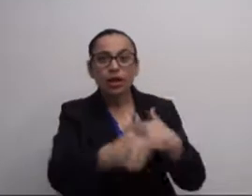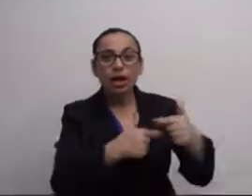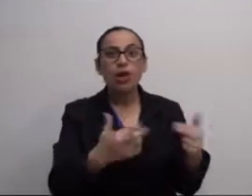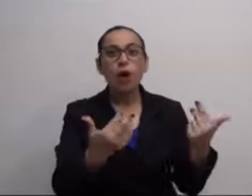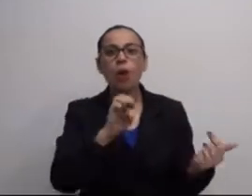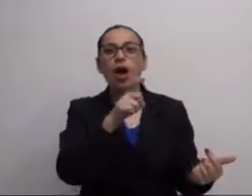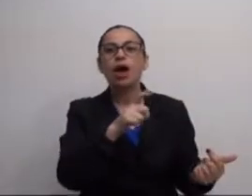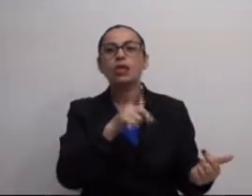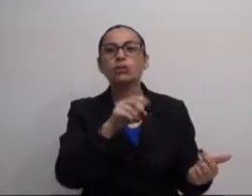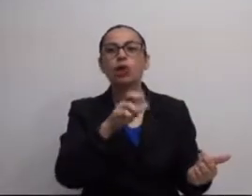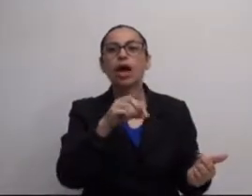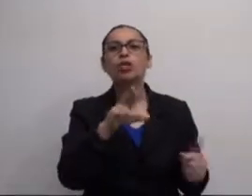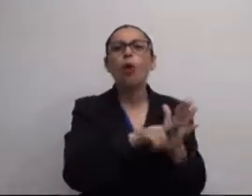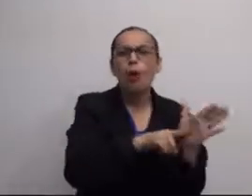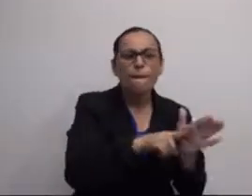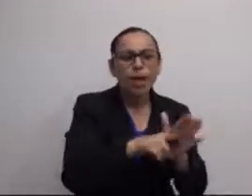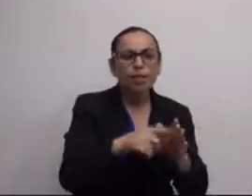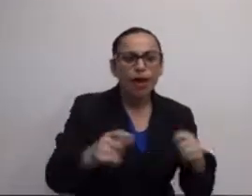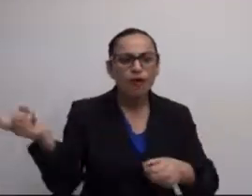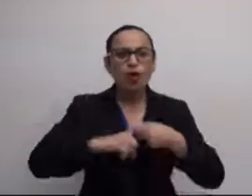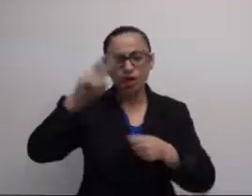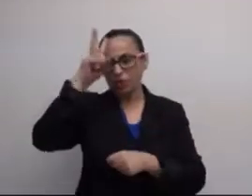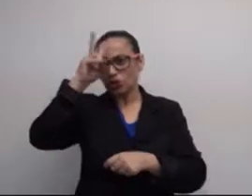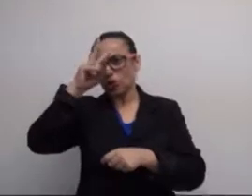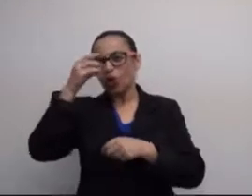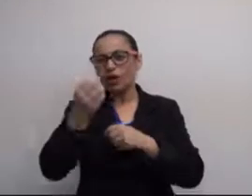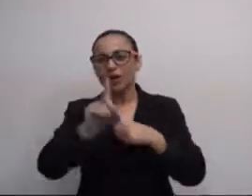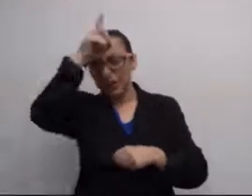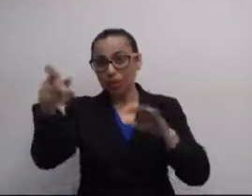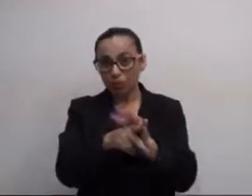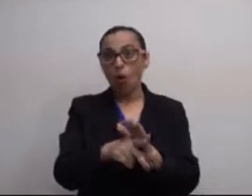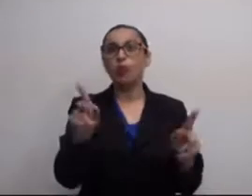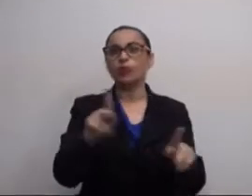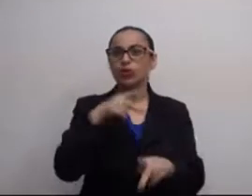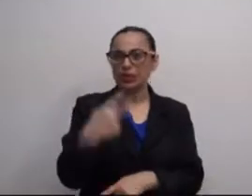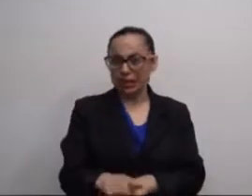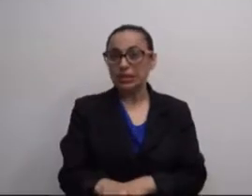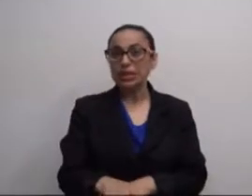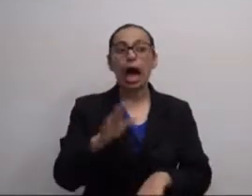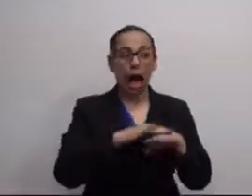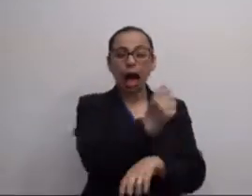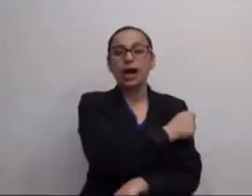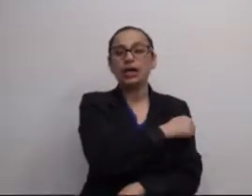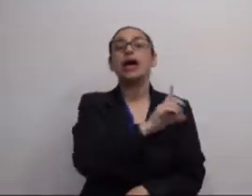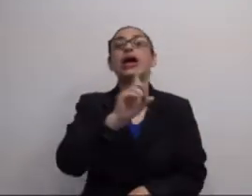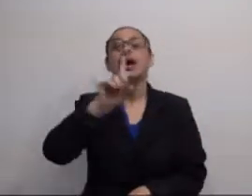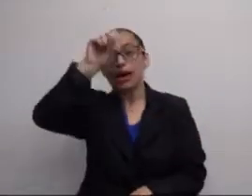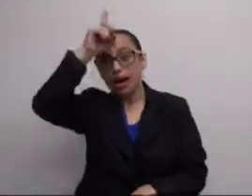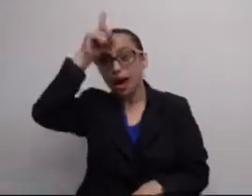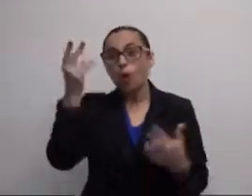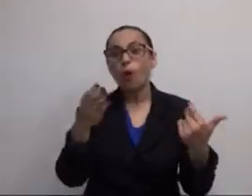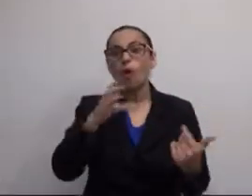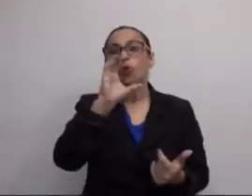observando essa sala de aula, eu via os alunos trabalhando como exploradores. E para que eles retomassem essa narrativa e essa história criada pela